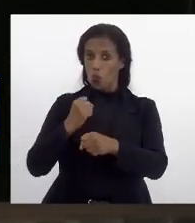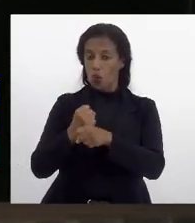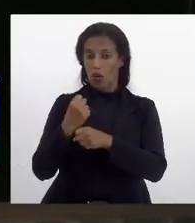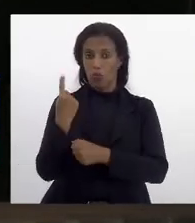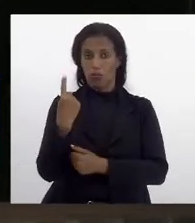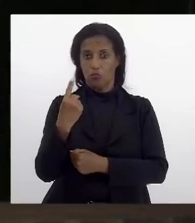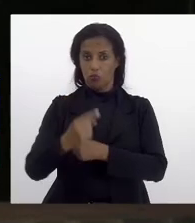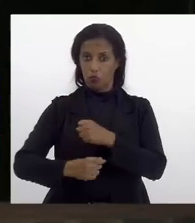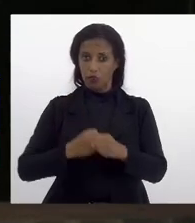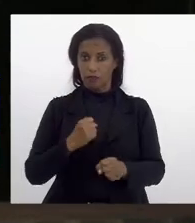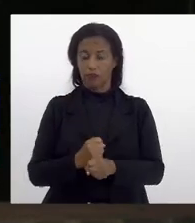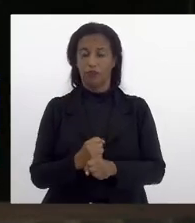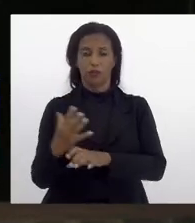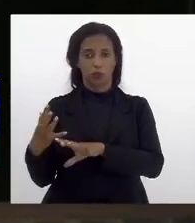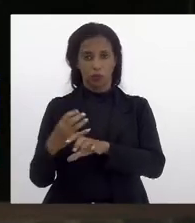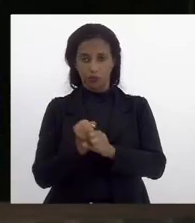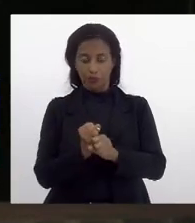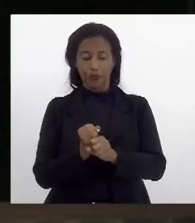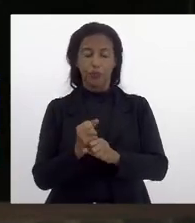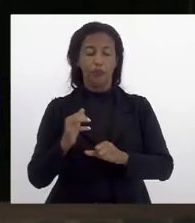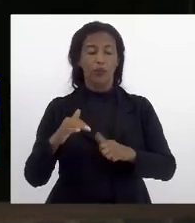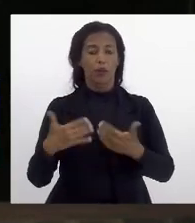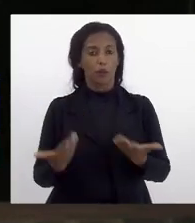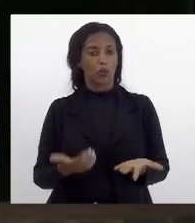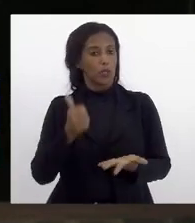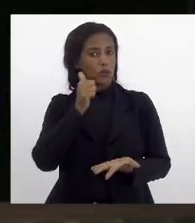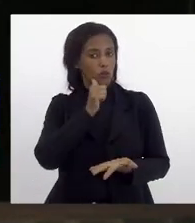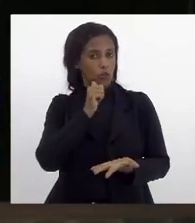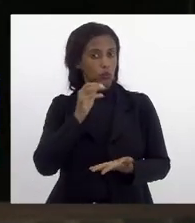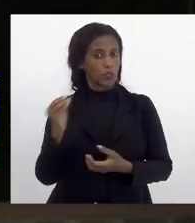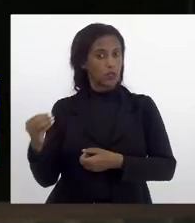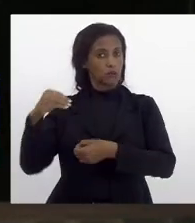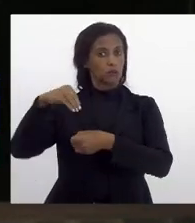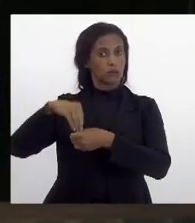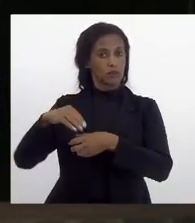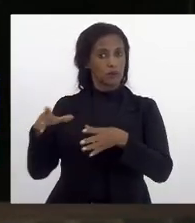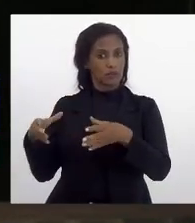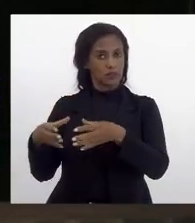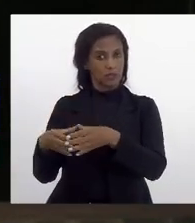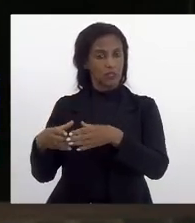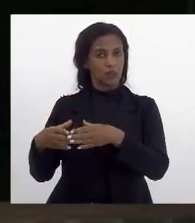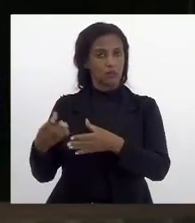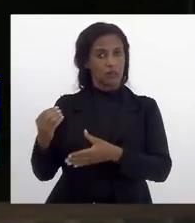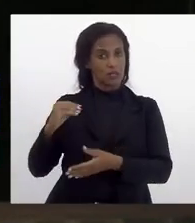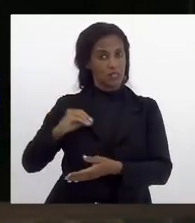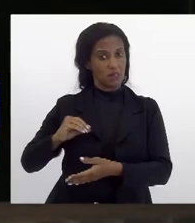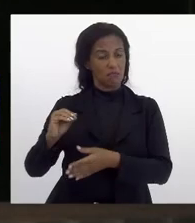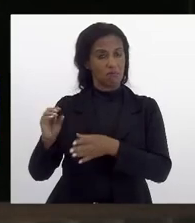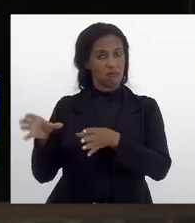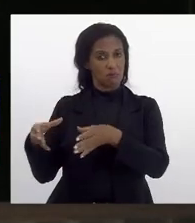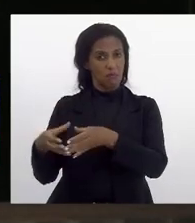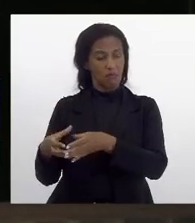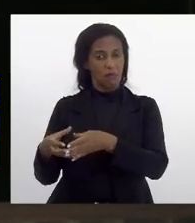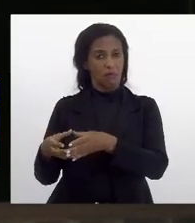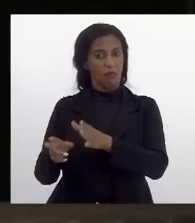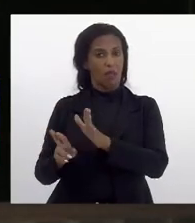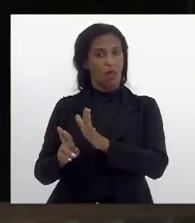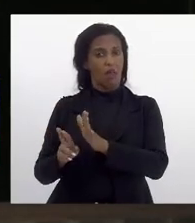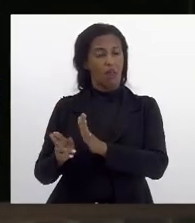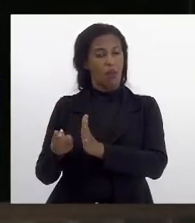anual portanto né as mulheres que se encontram nessa faixa de renda tem